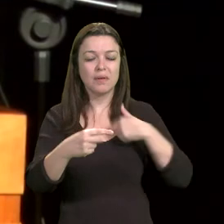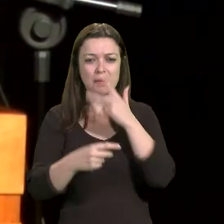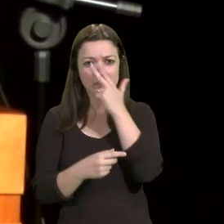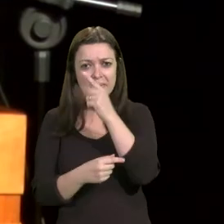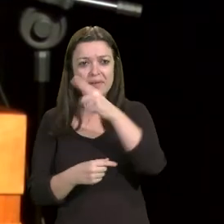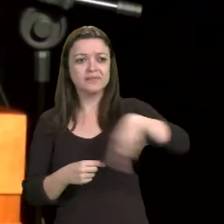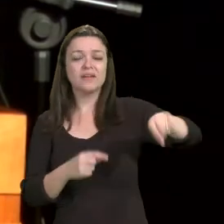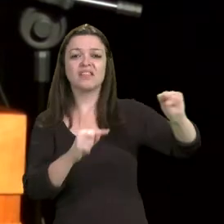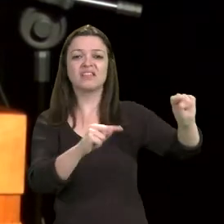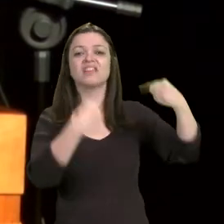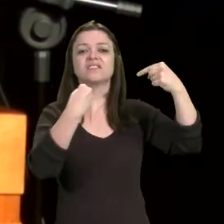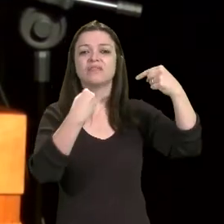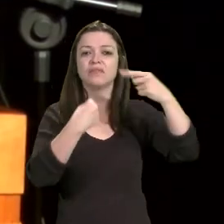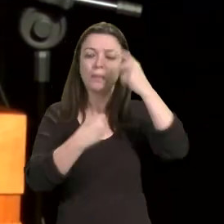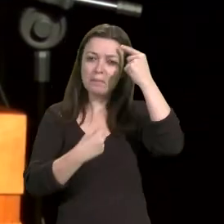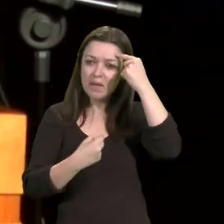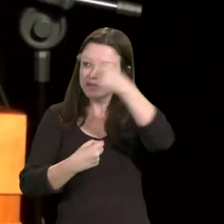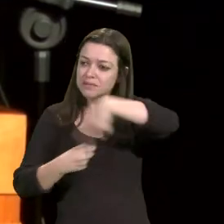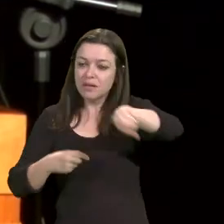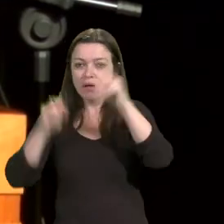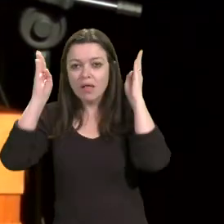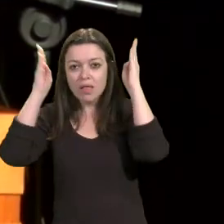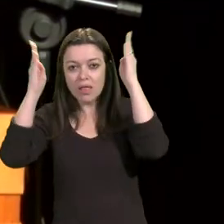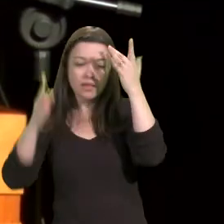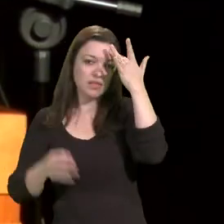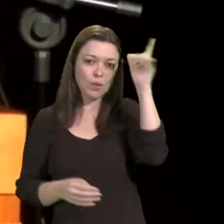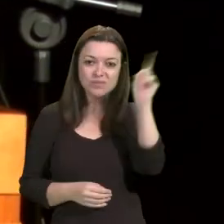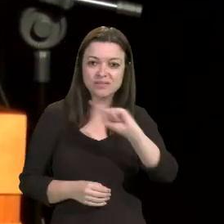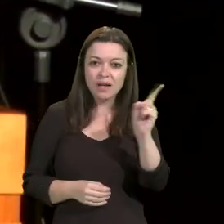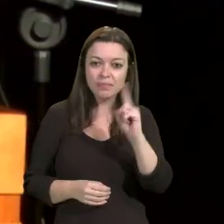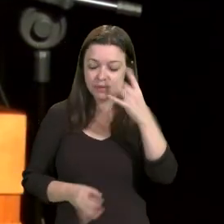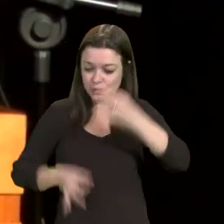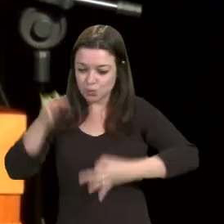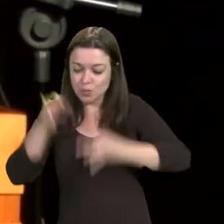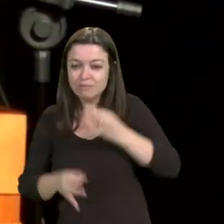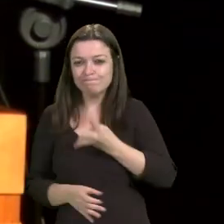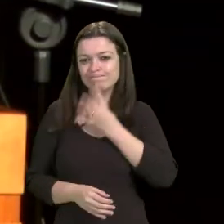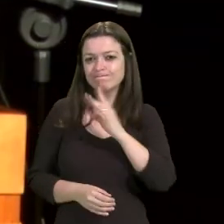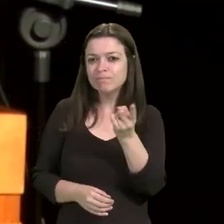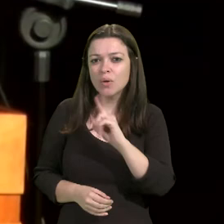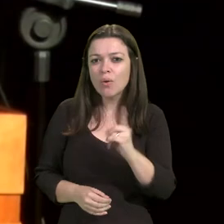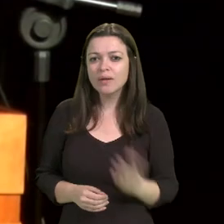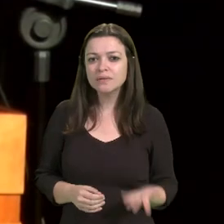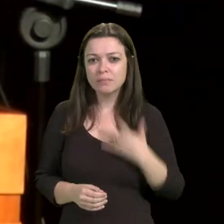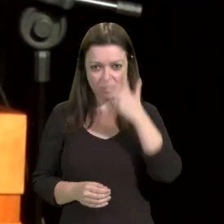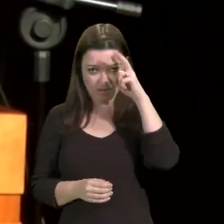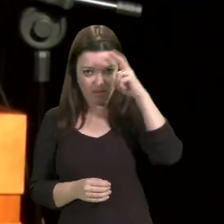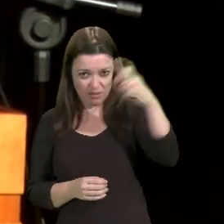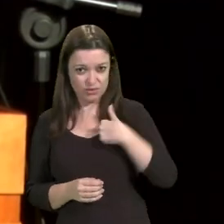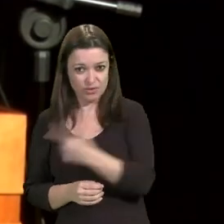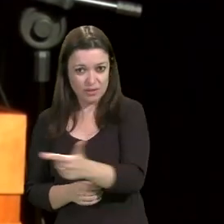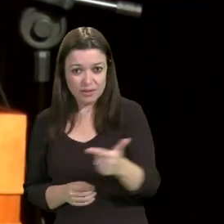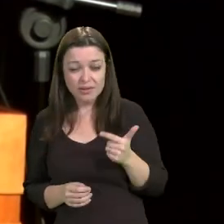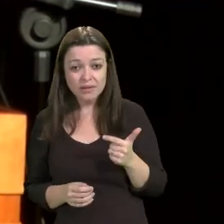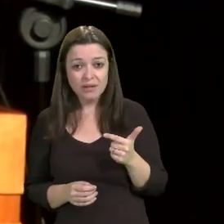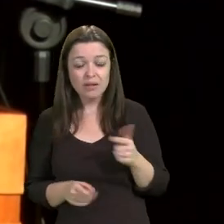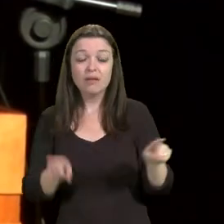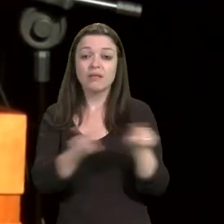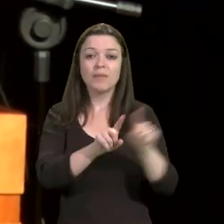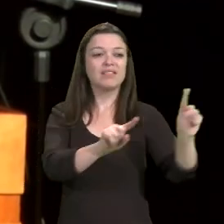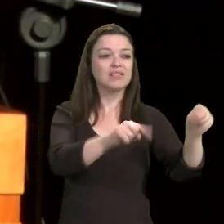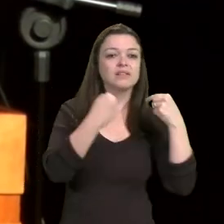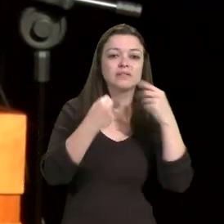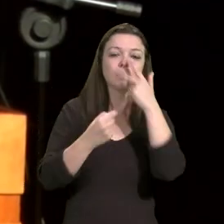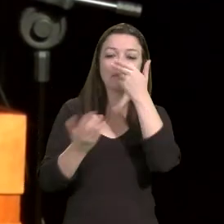inteligência jurídica e que desafiam a autonomia universitária, que